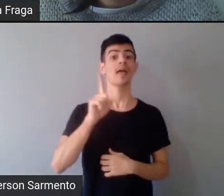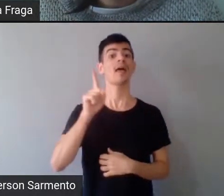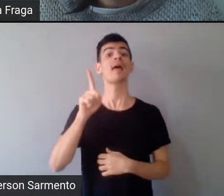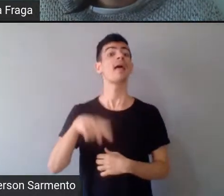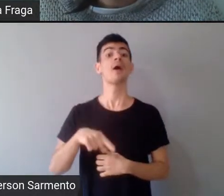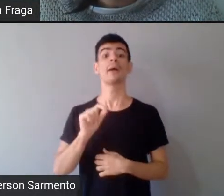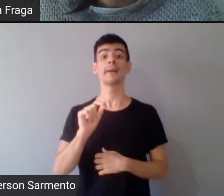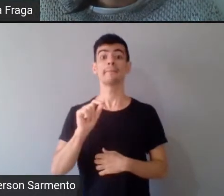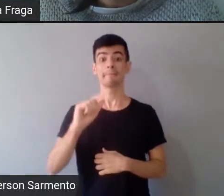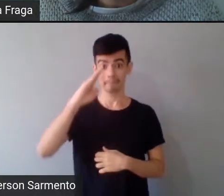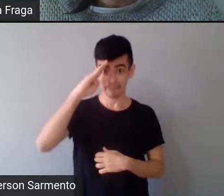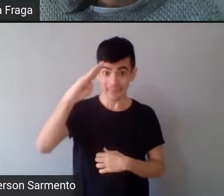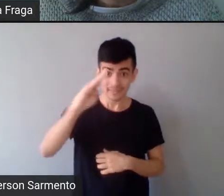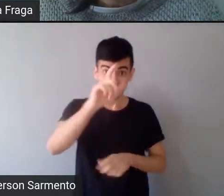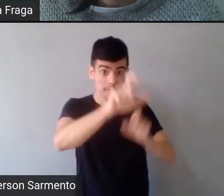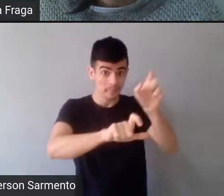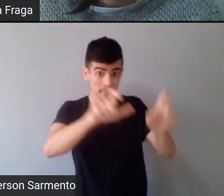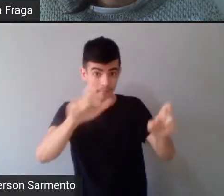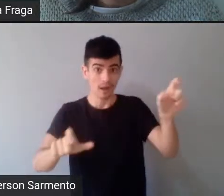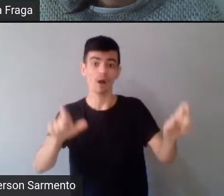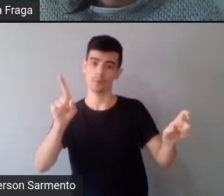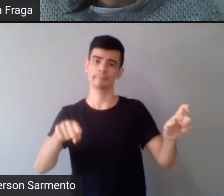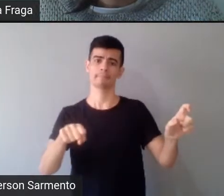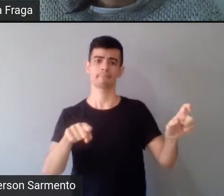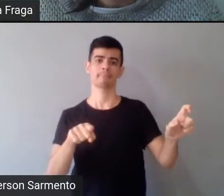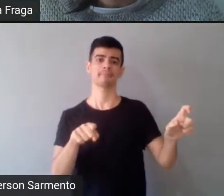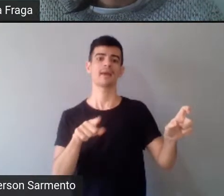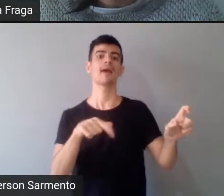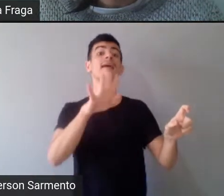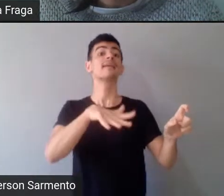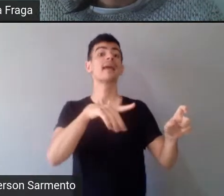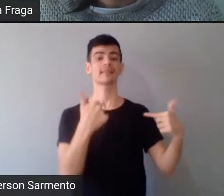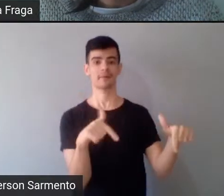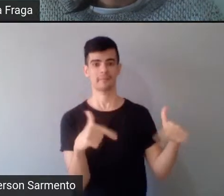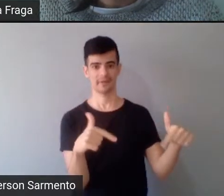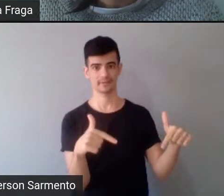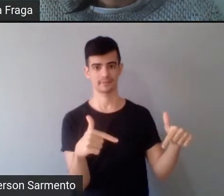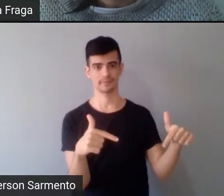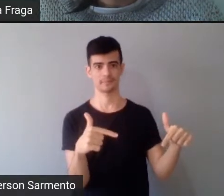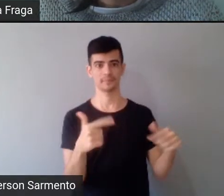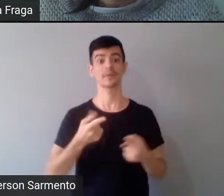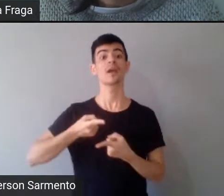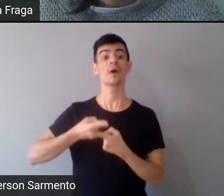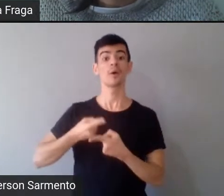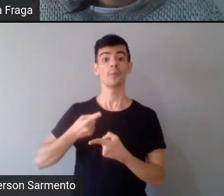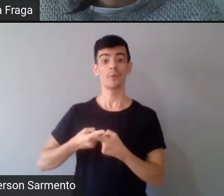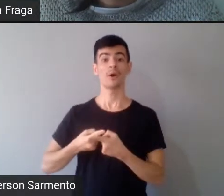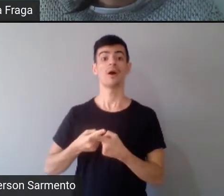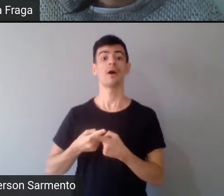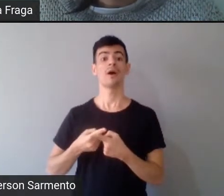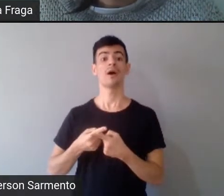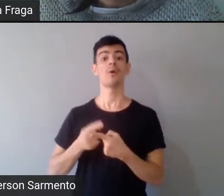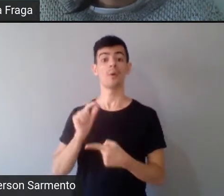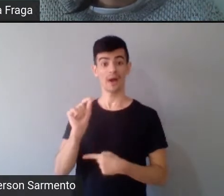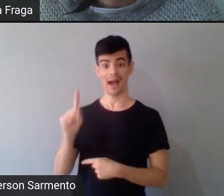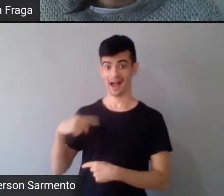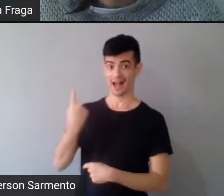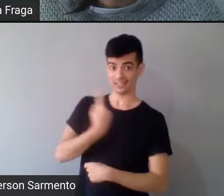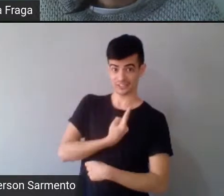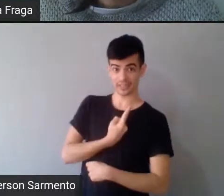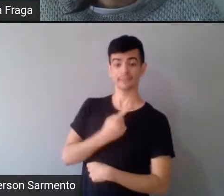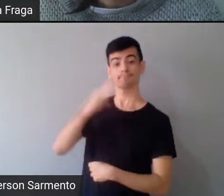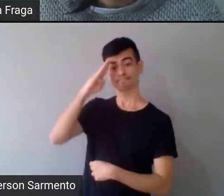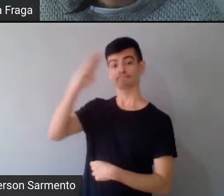trabalhadores, porque a gente tem um princípio fundamental, que é o princípio da não delegação ao outro, das